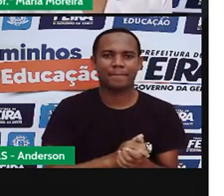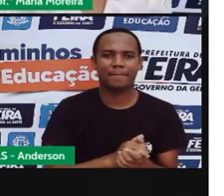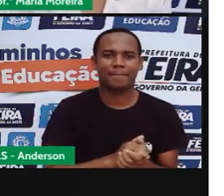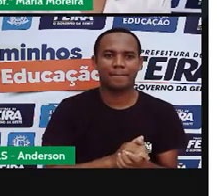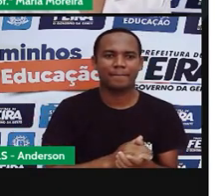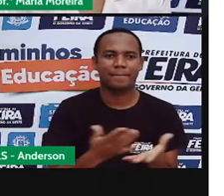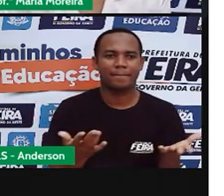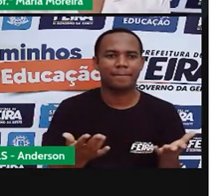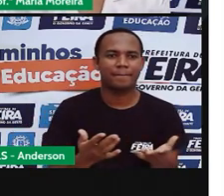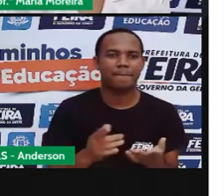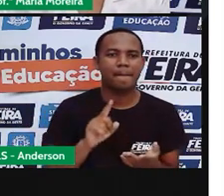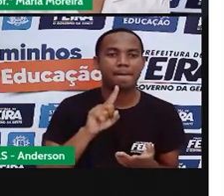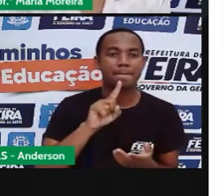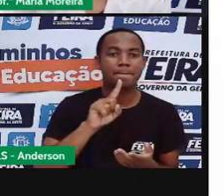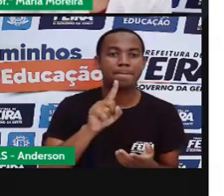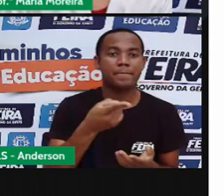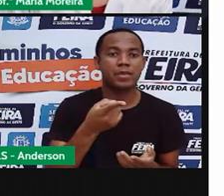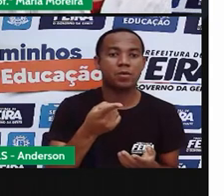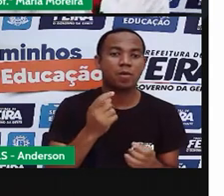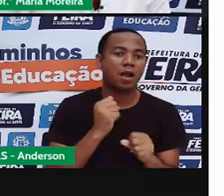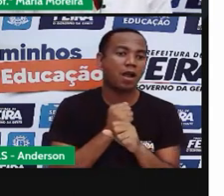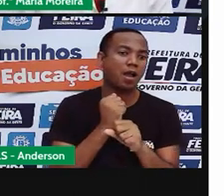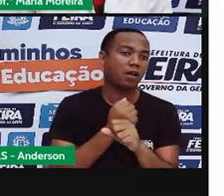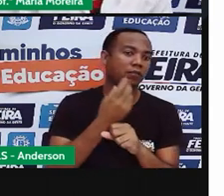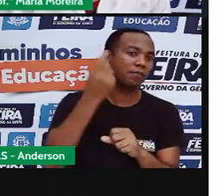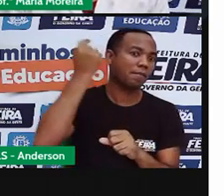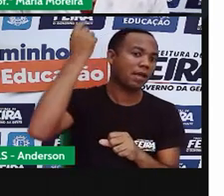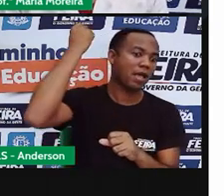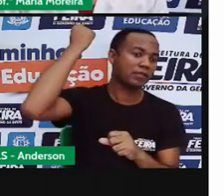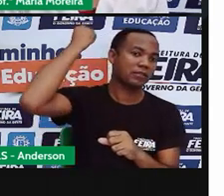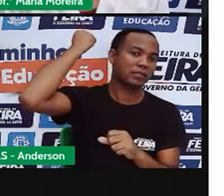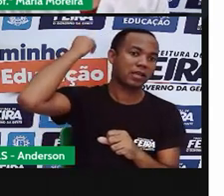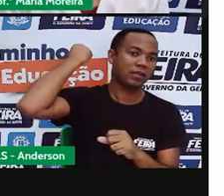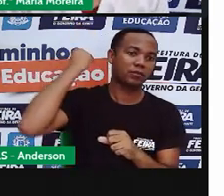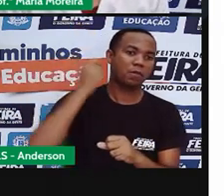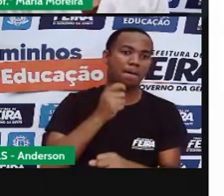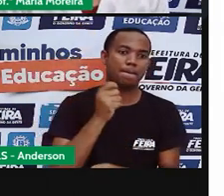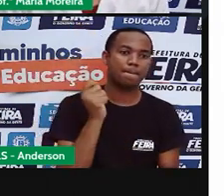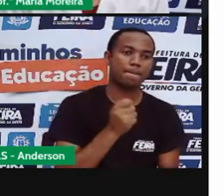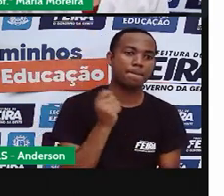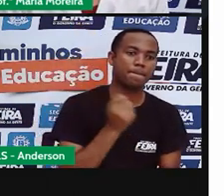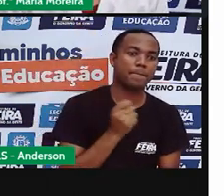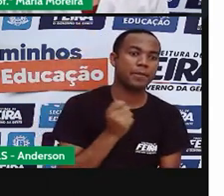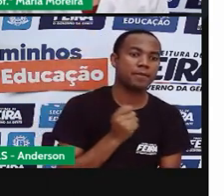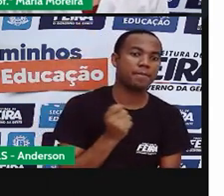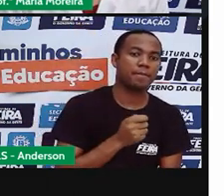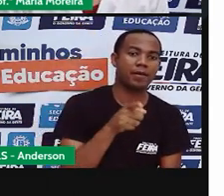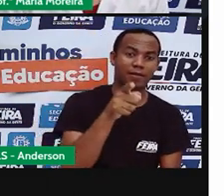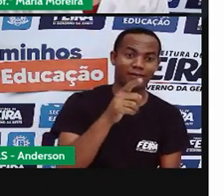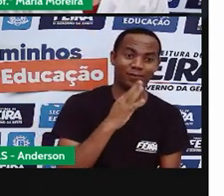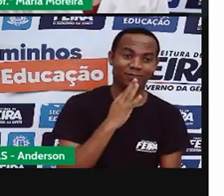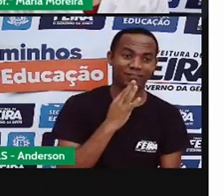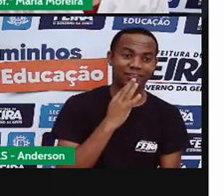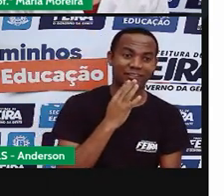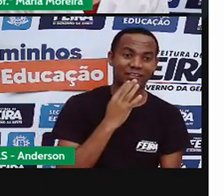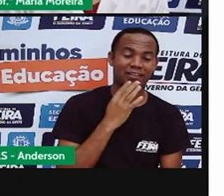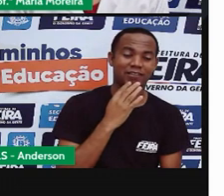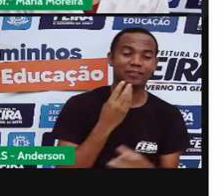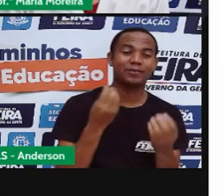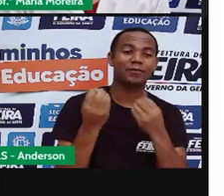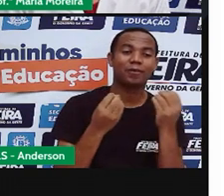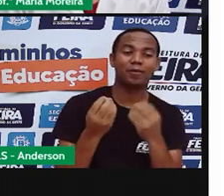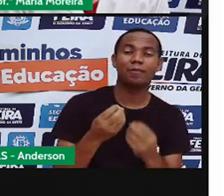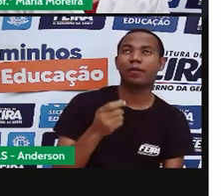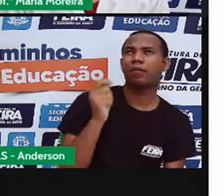Cerca de mil anos antes de Cristo, olha só, a pipa era utilizada como forma de sinalização.